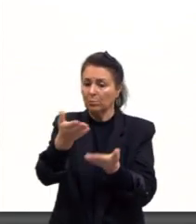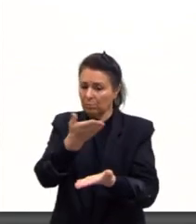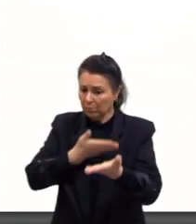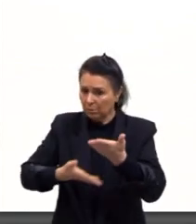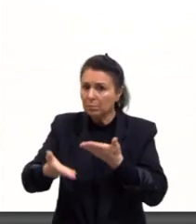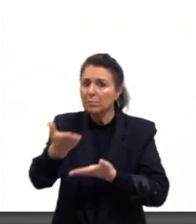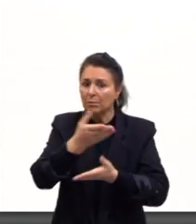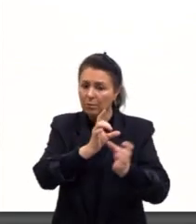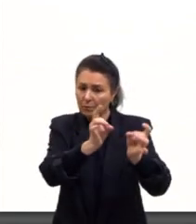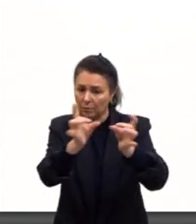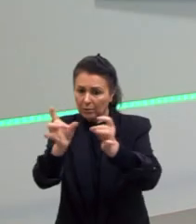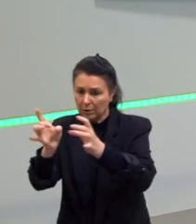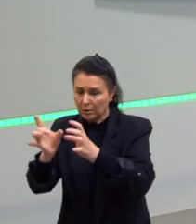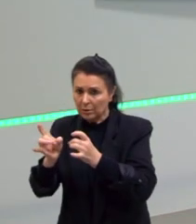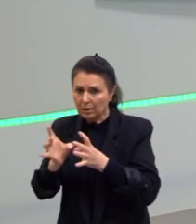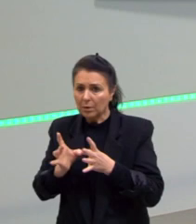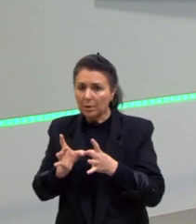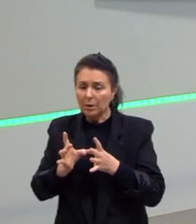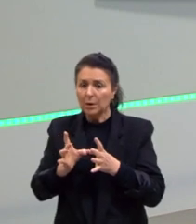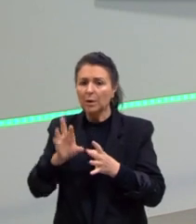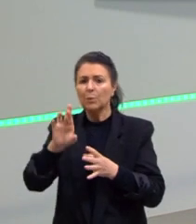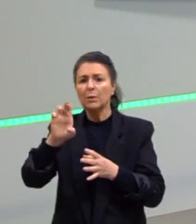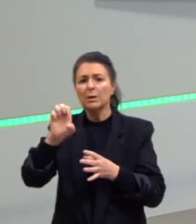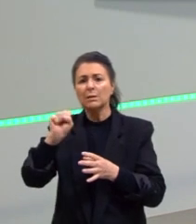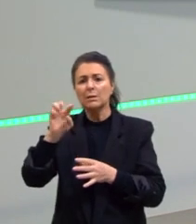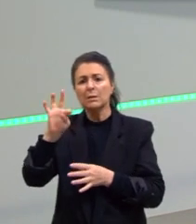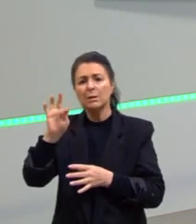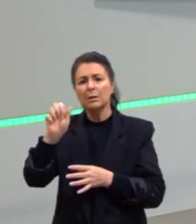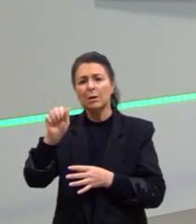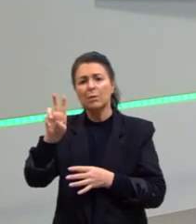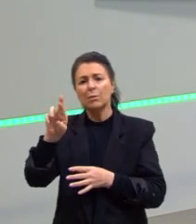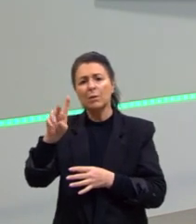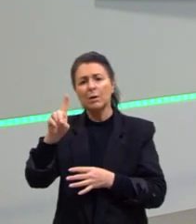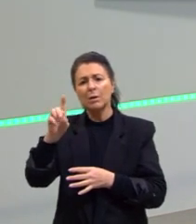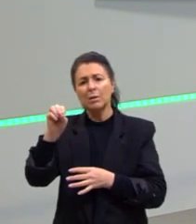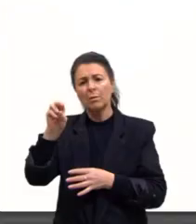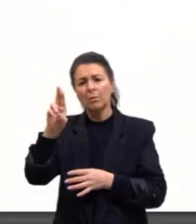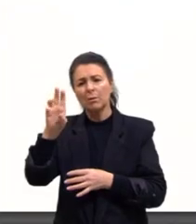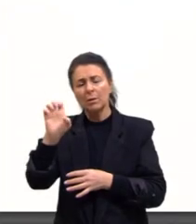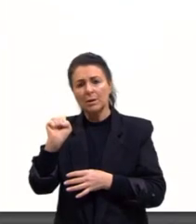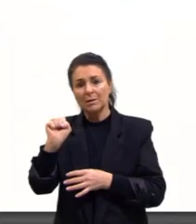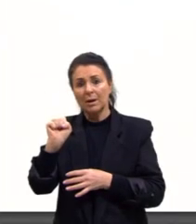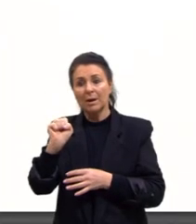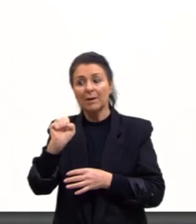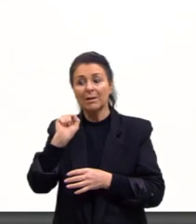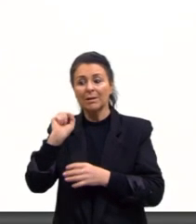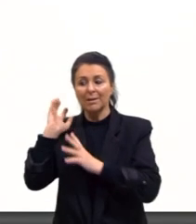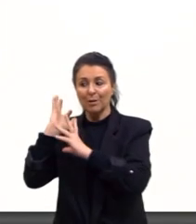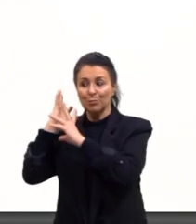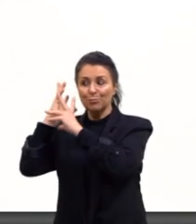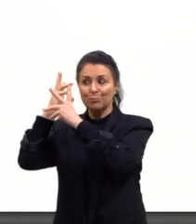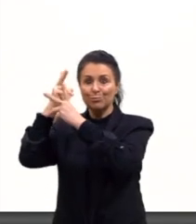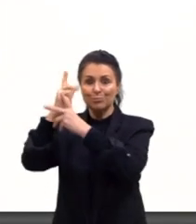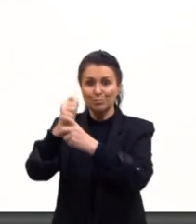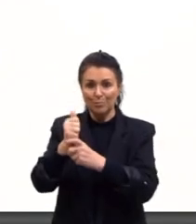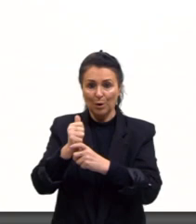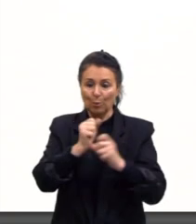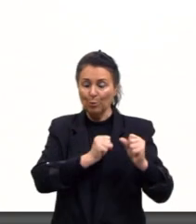eram aqueles que queriam restaurar a monarquia e o poder dos nobres. É interessante que a gente usa